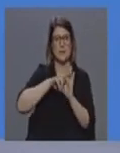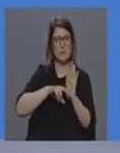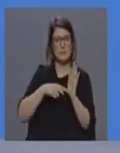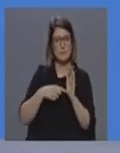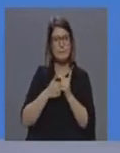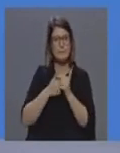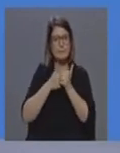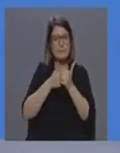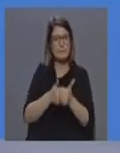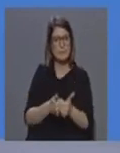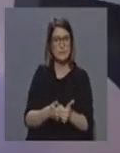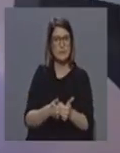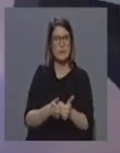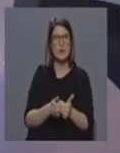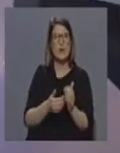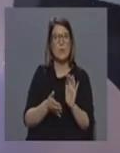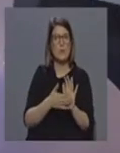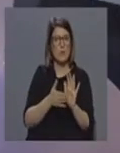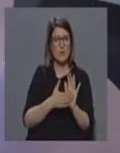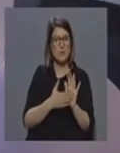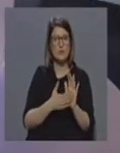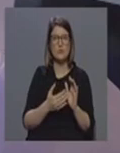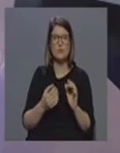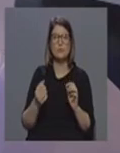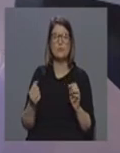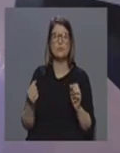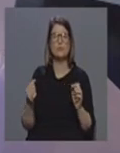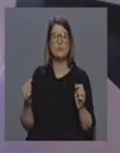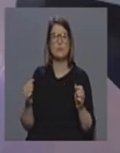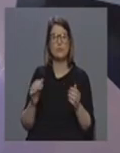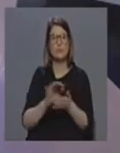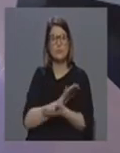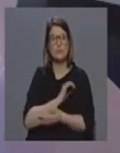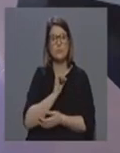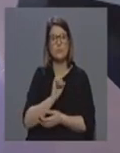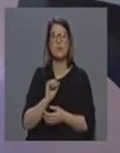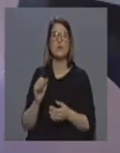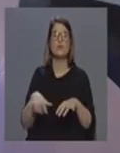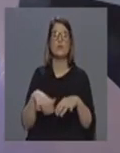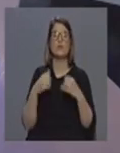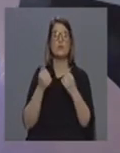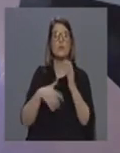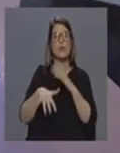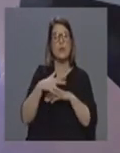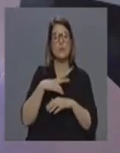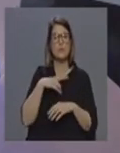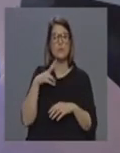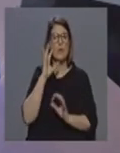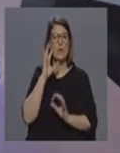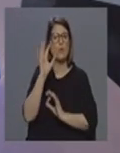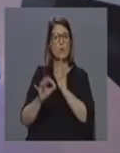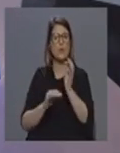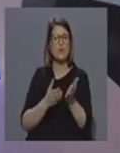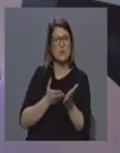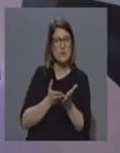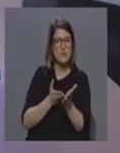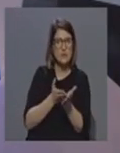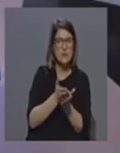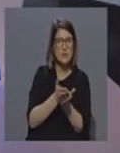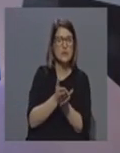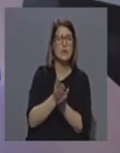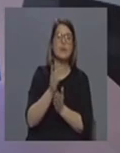os documentos que estão a ser emanados pelas sociedades portuguesas de cuidados intensivos e